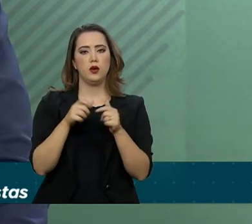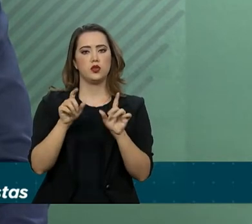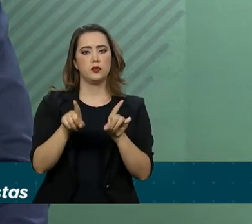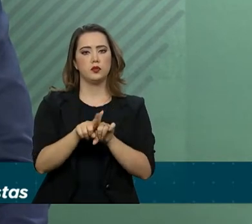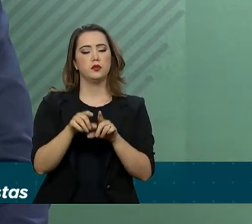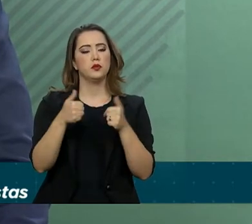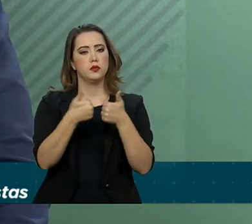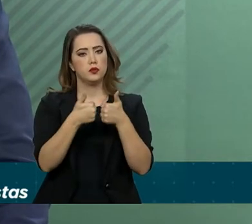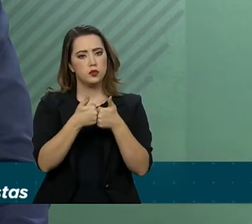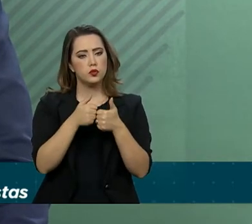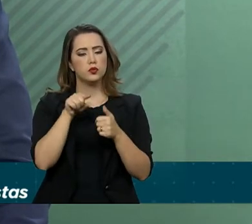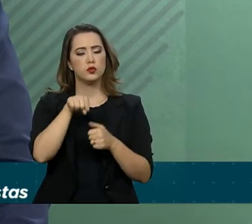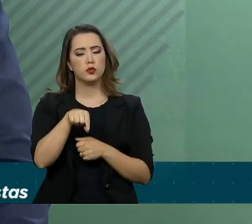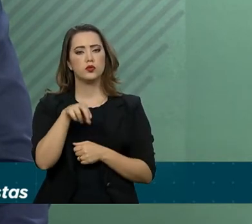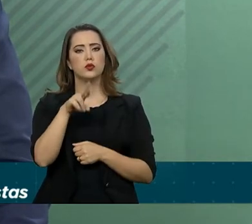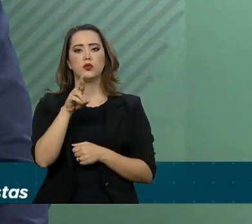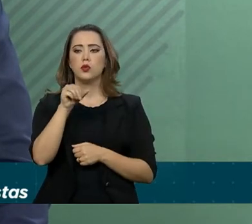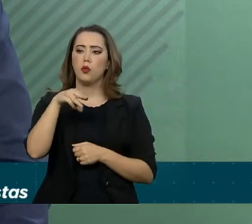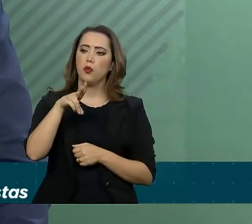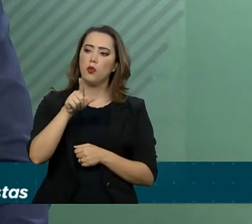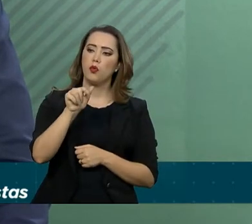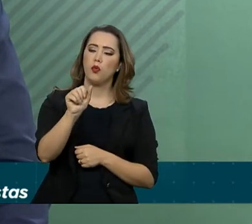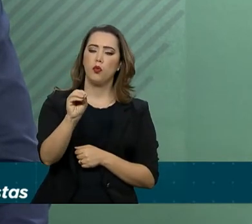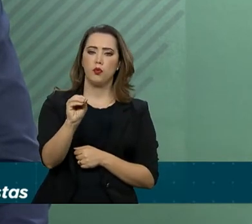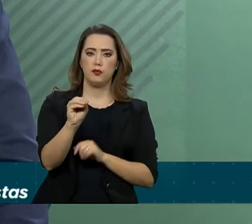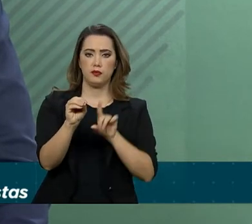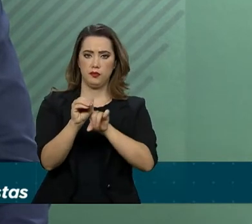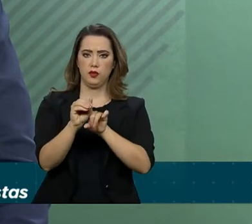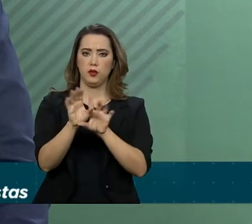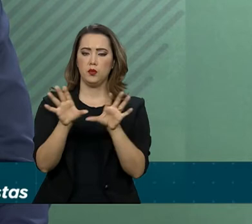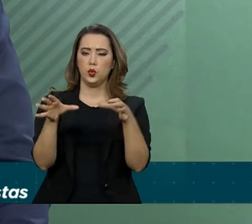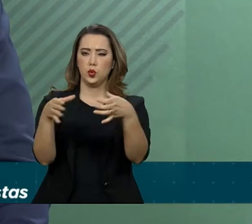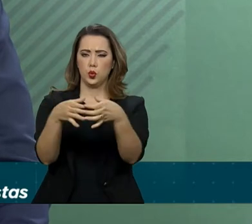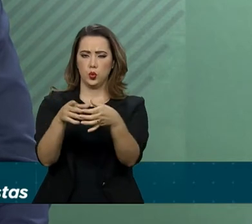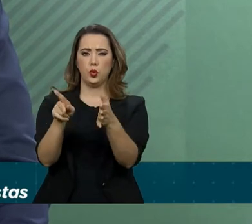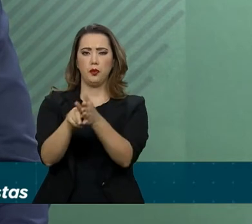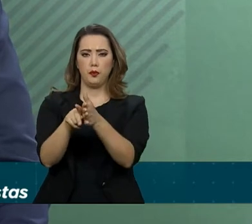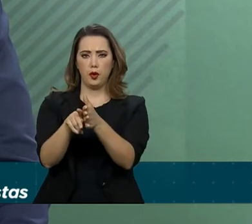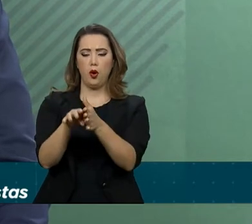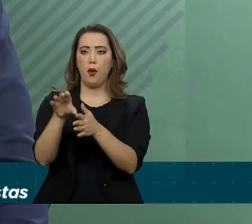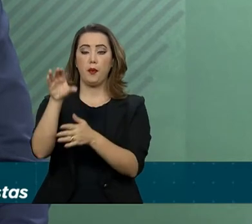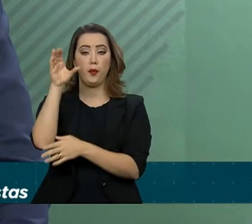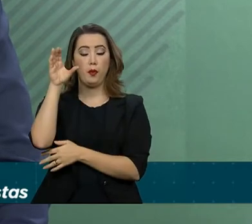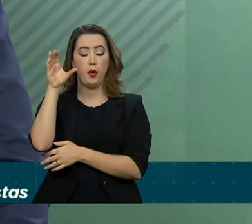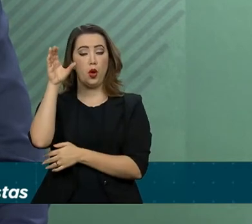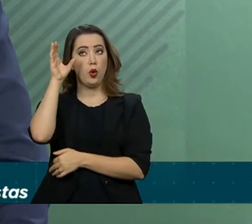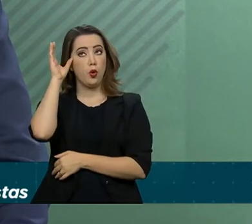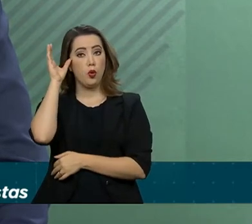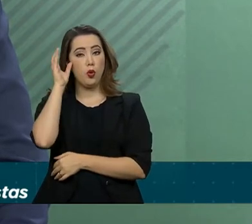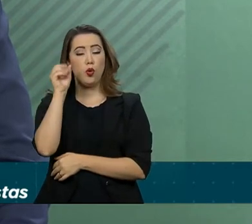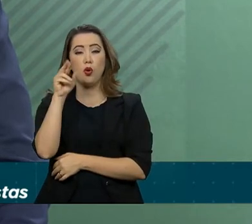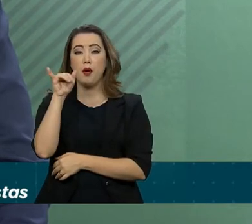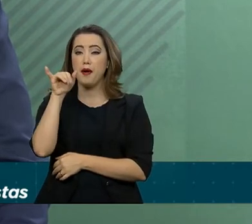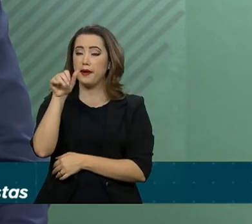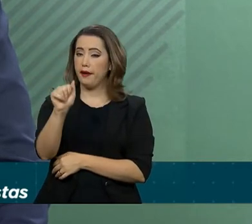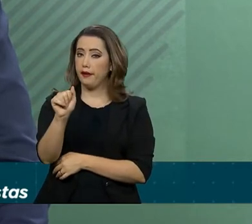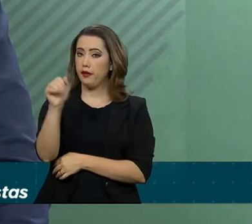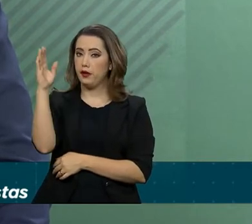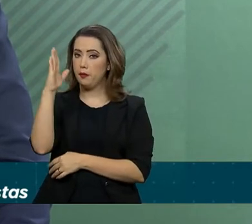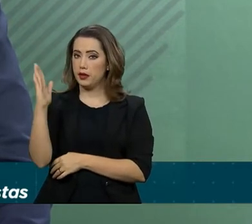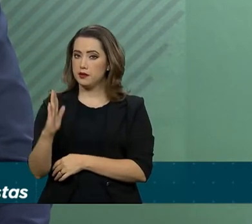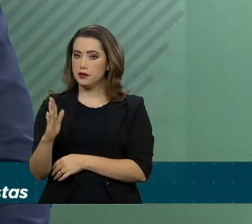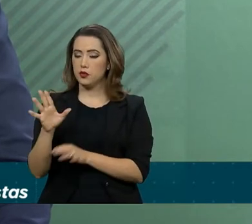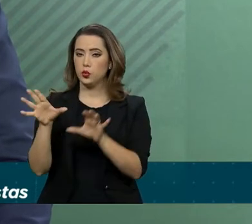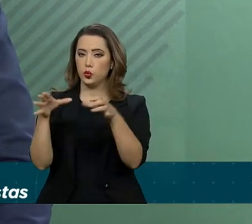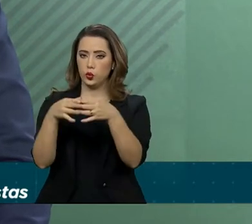Hie-Yang, presidente do Grupo Parlamentar Coreia-Brasil do Congresso Nacional da República da Coreia,